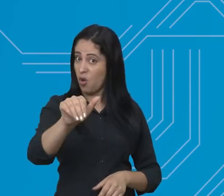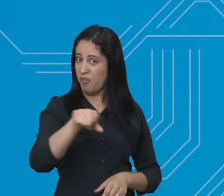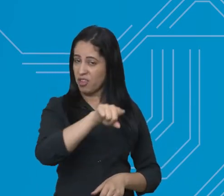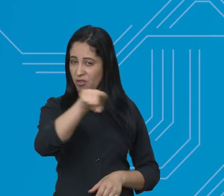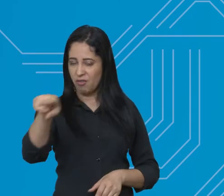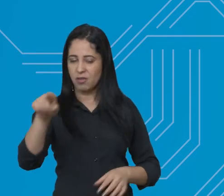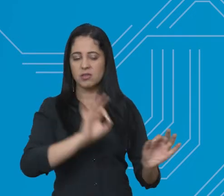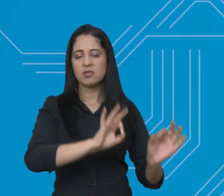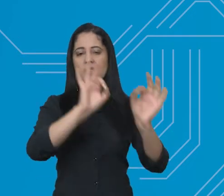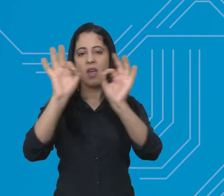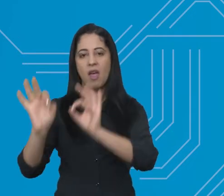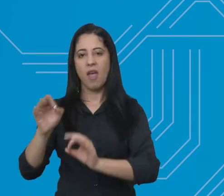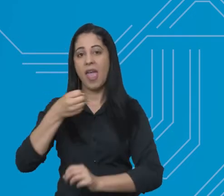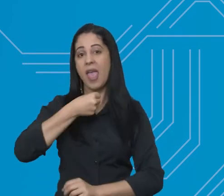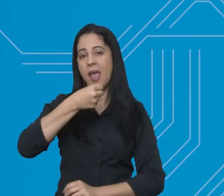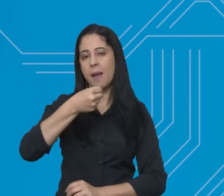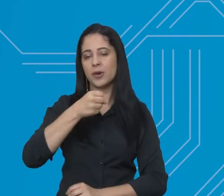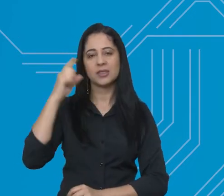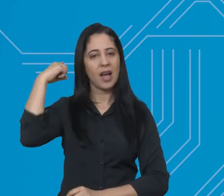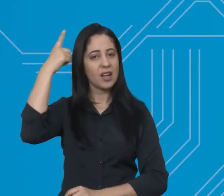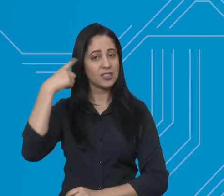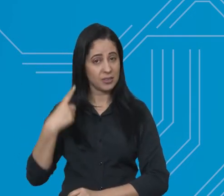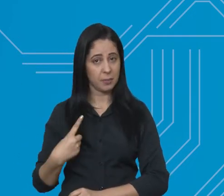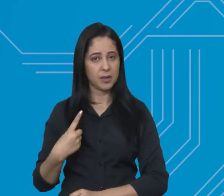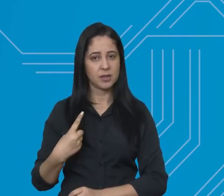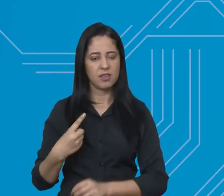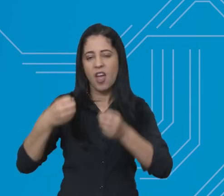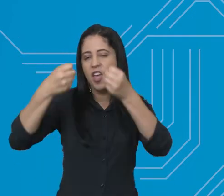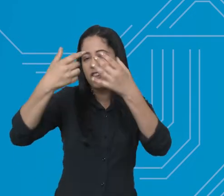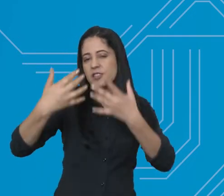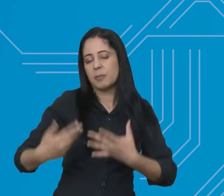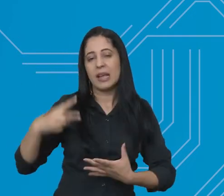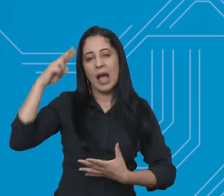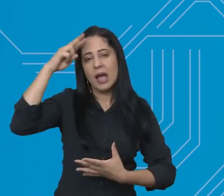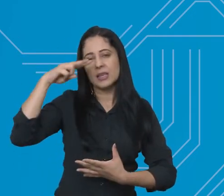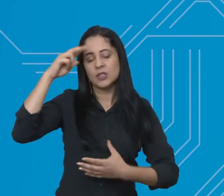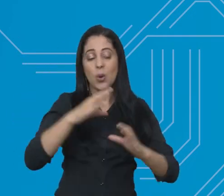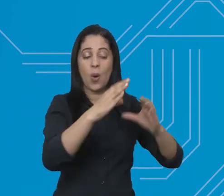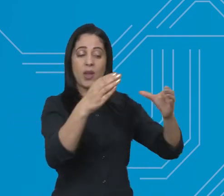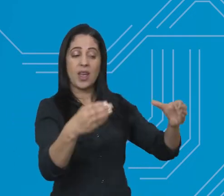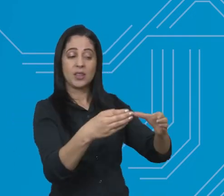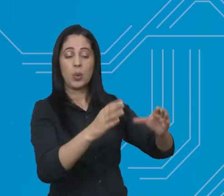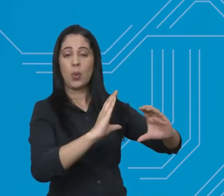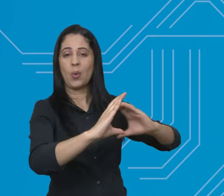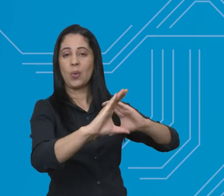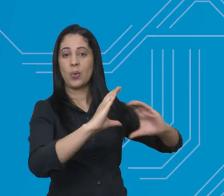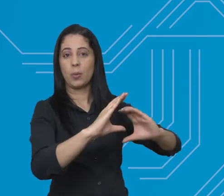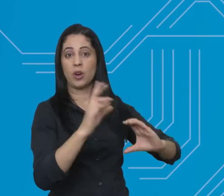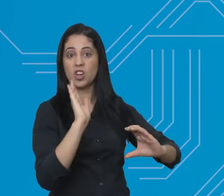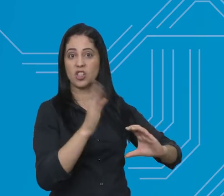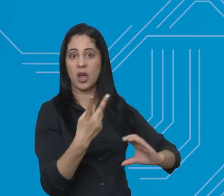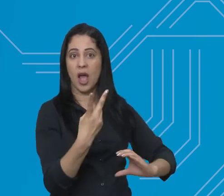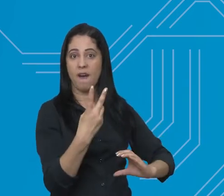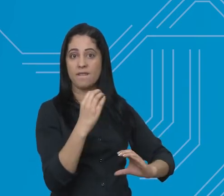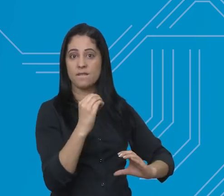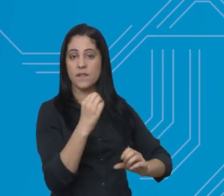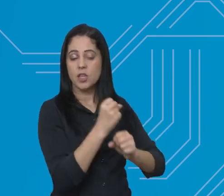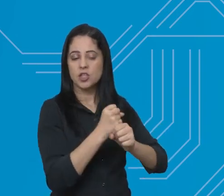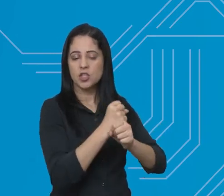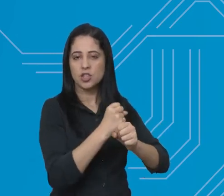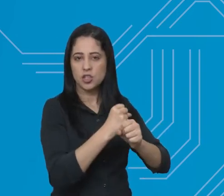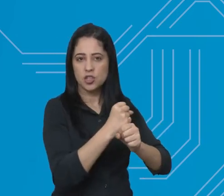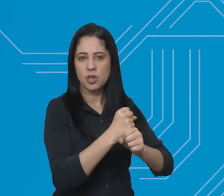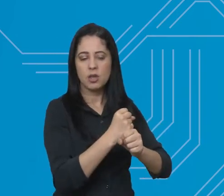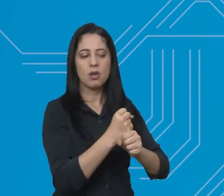te convido para ver a reportagem da nossa repórter Tamir Svick contando um pouquinho da história do Coro Jovem que há quase